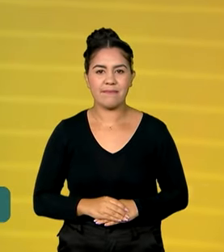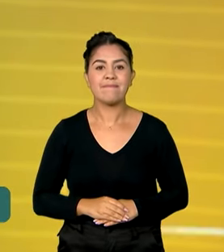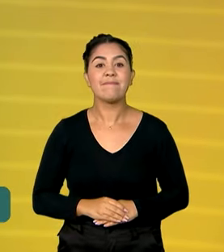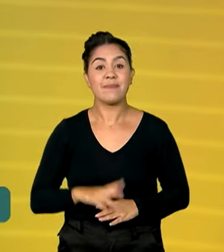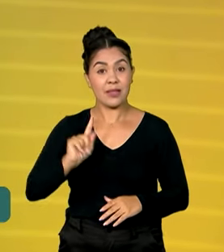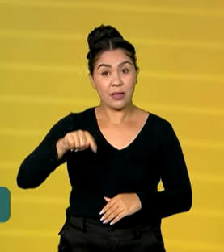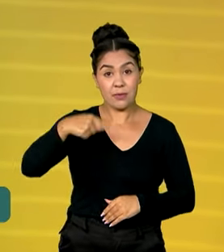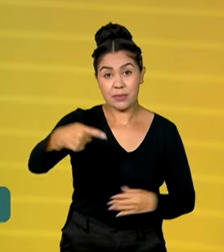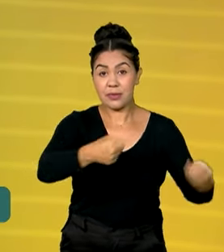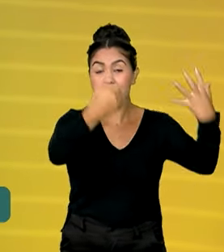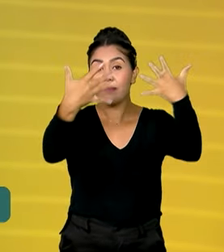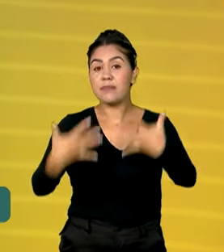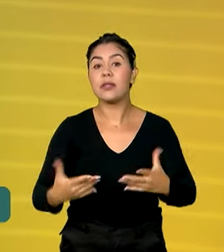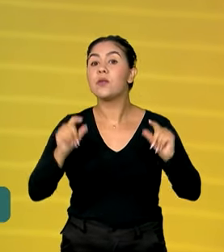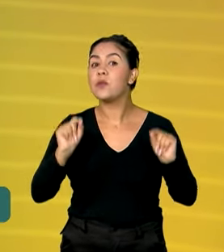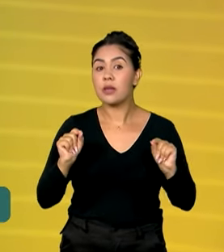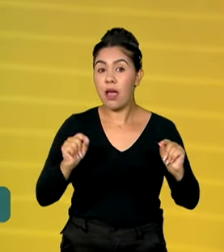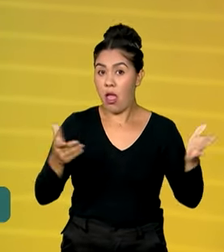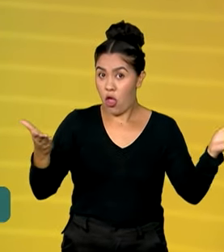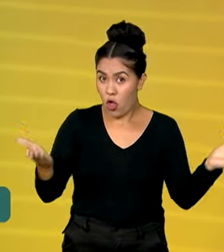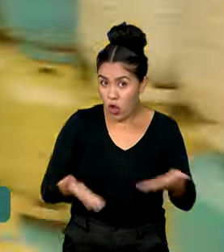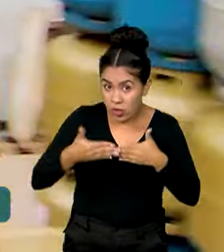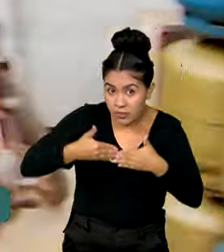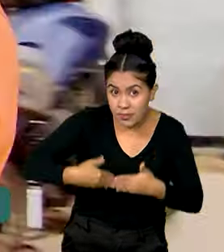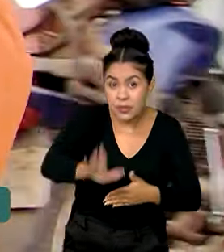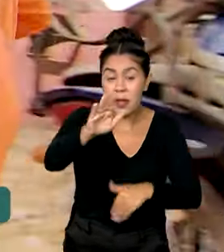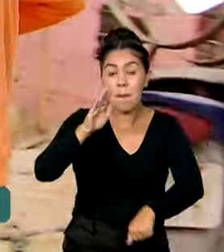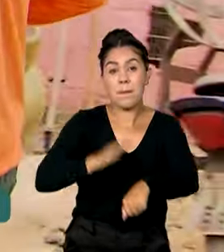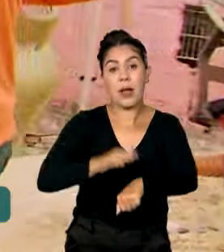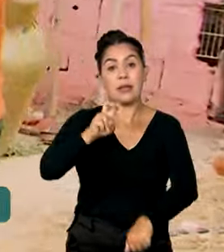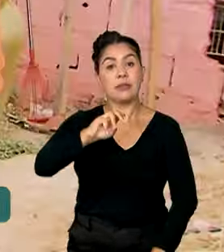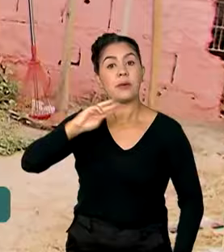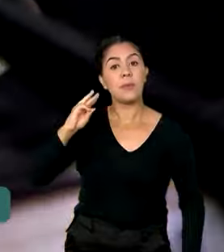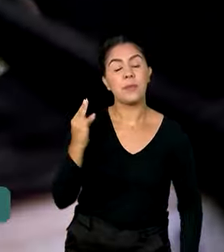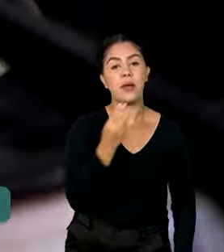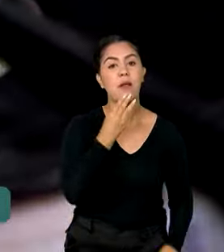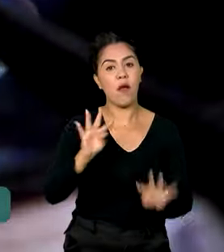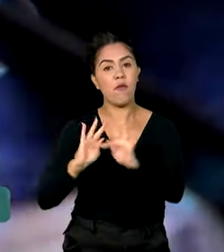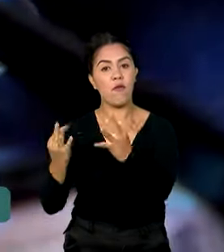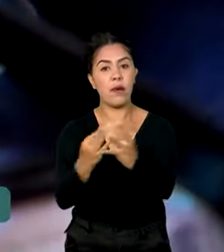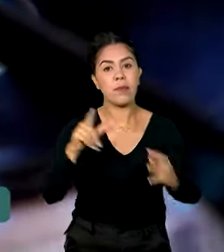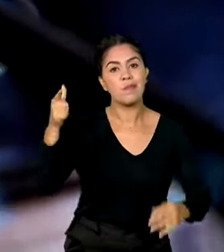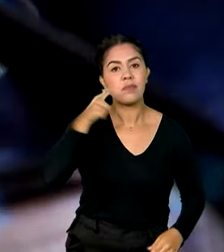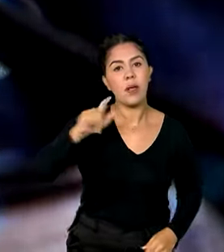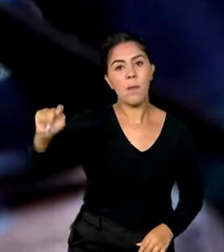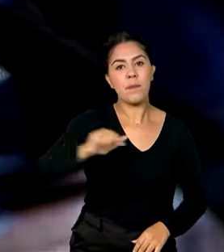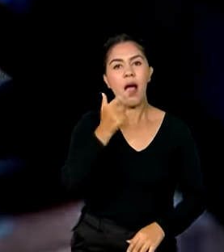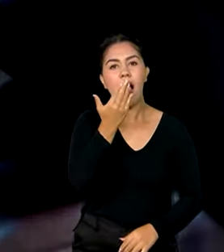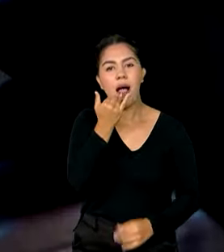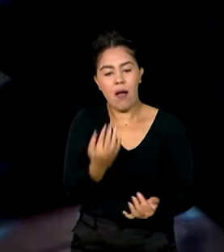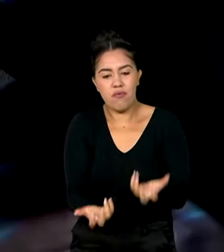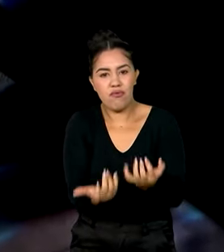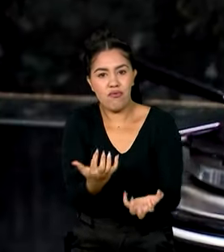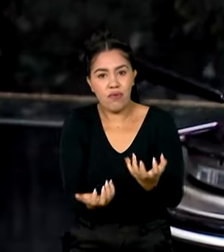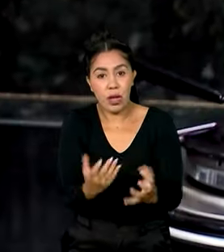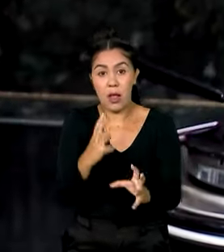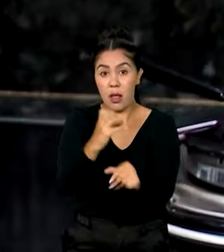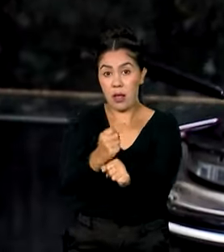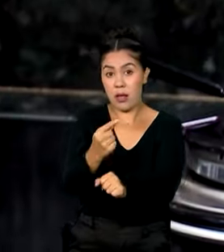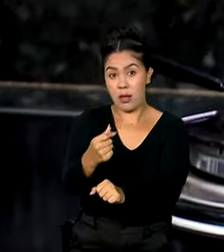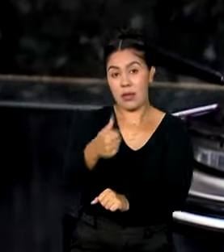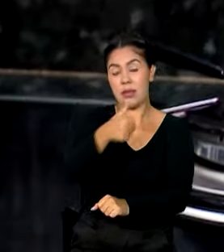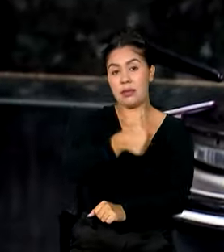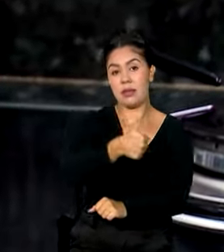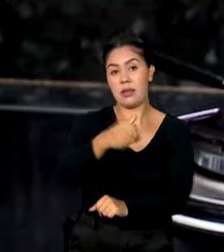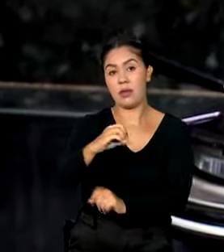Veja a seguir. É a partir de hoje, hein? Mais de 5 milhões e meio de famílias recebem o auxílio gás no valor de